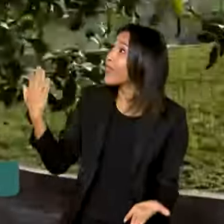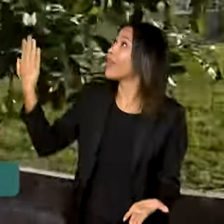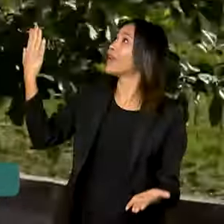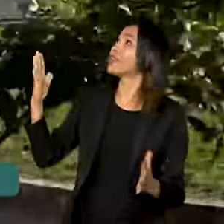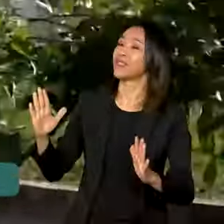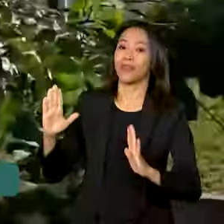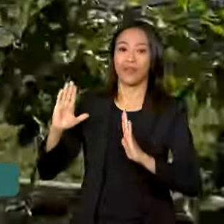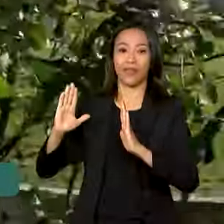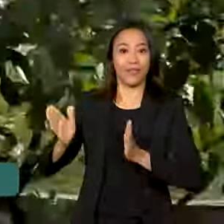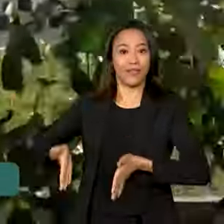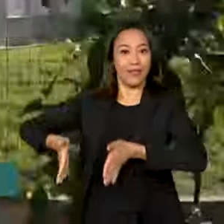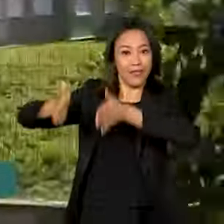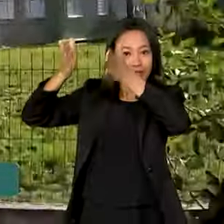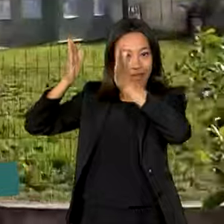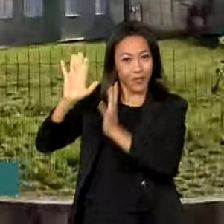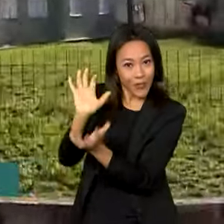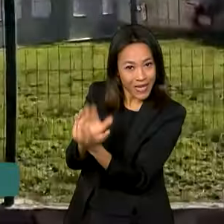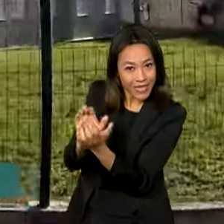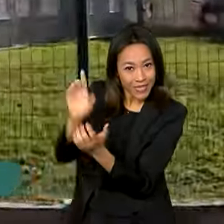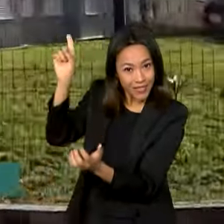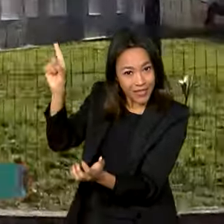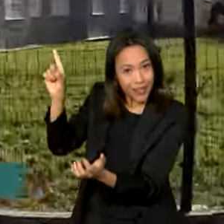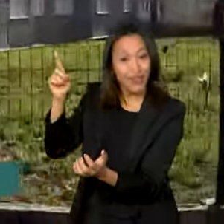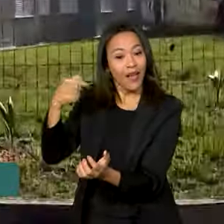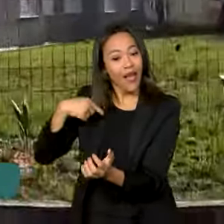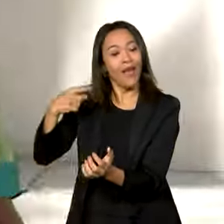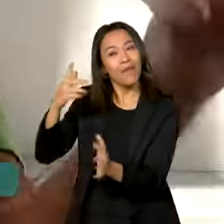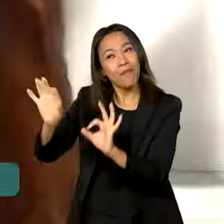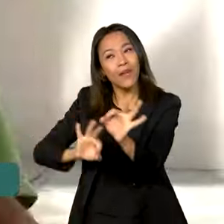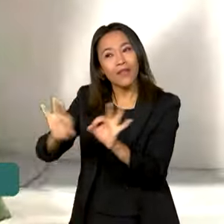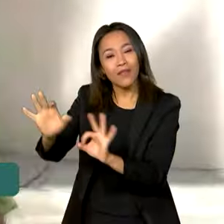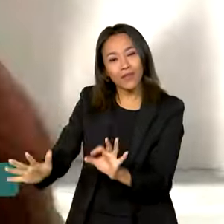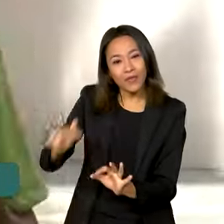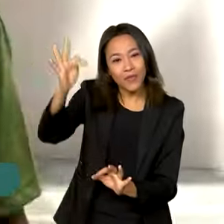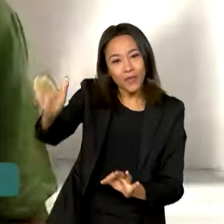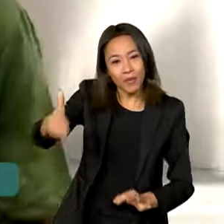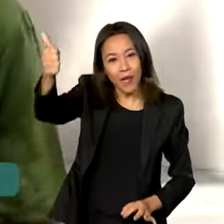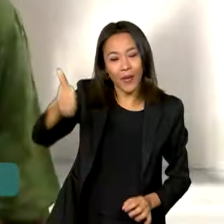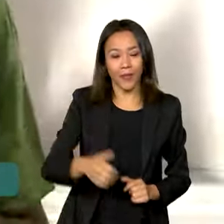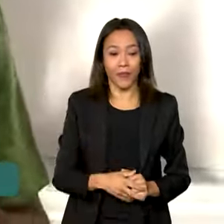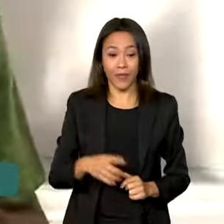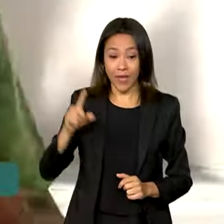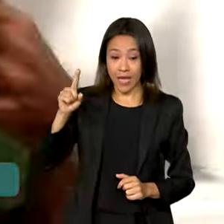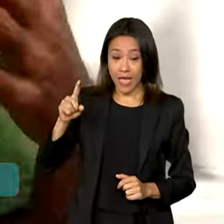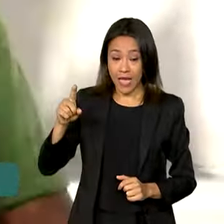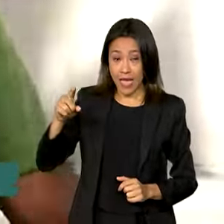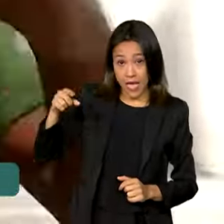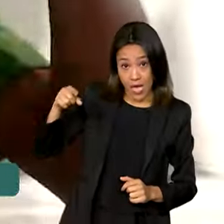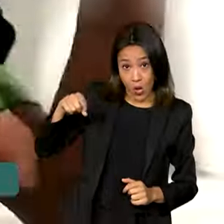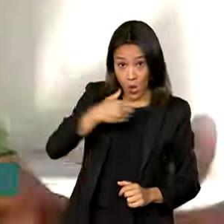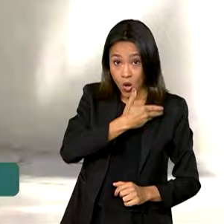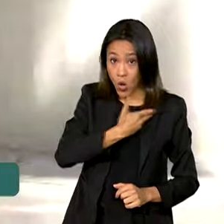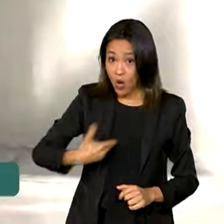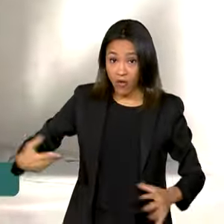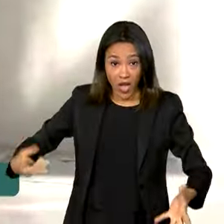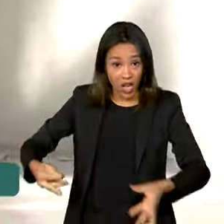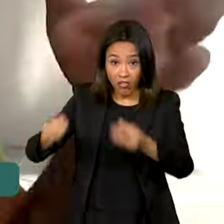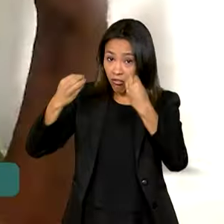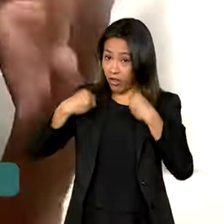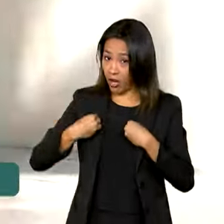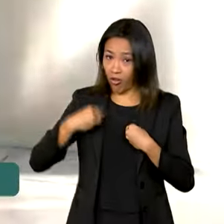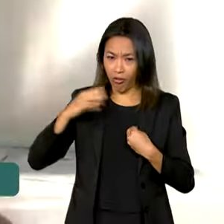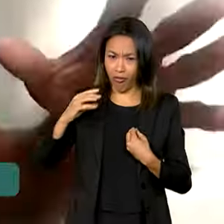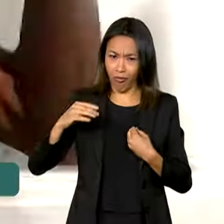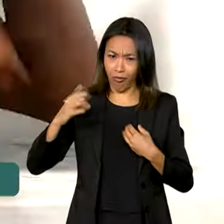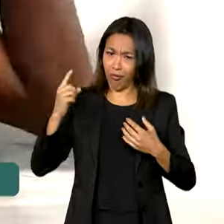Encanta Moça, no Recife, ele planeja um futuro melhor. Eles não entregaram para mim, não foi um apartamento,